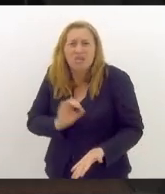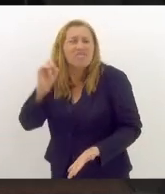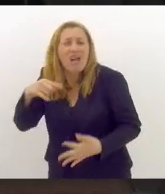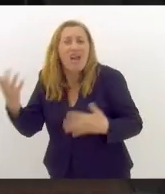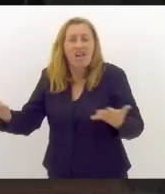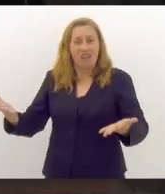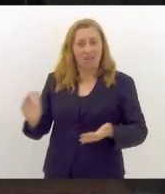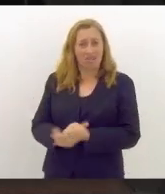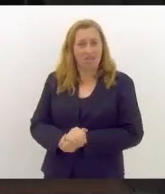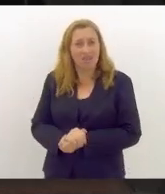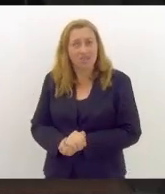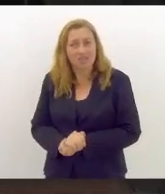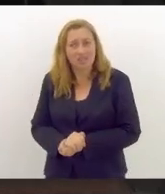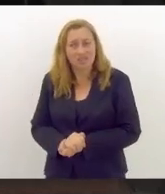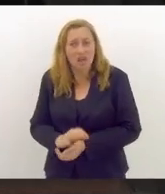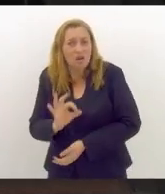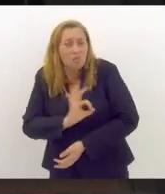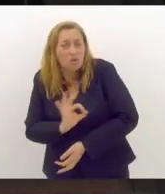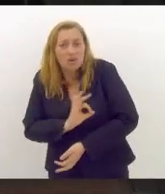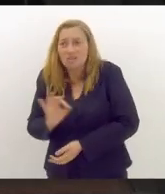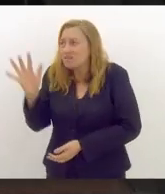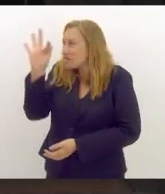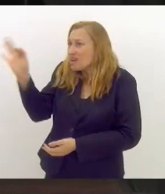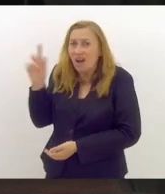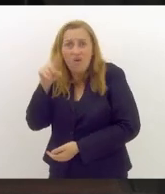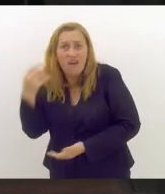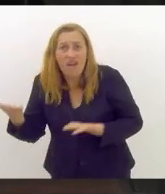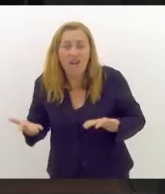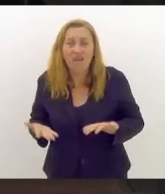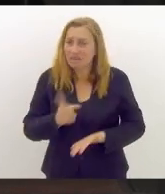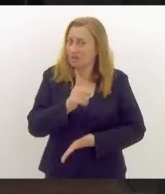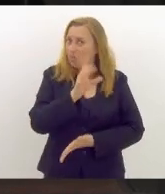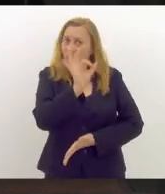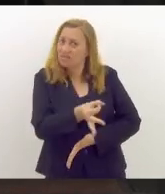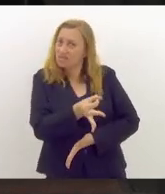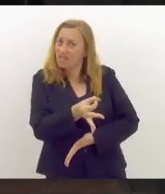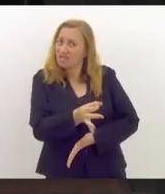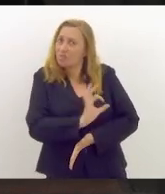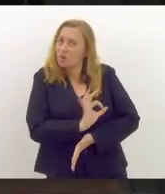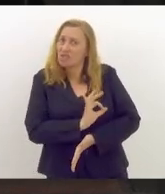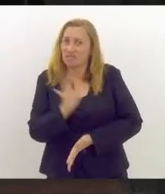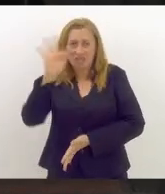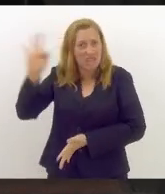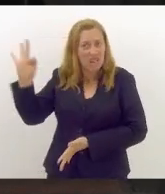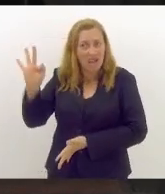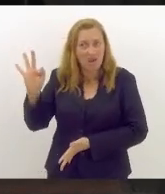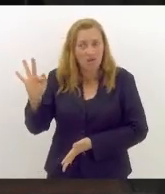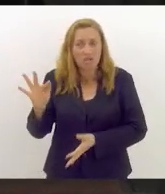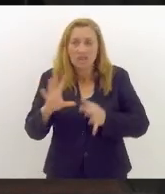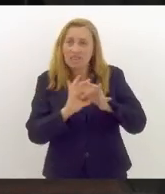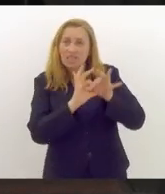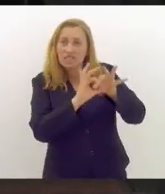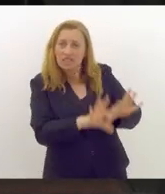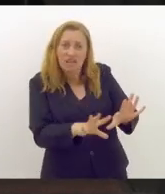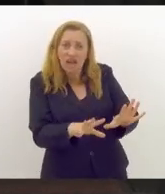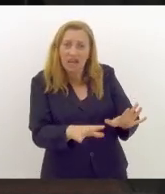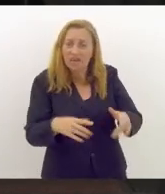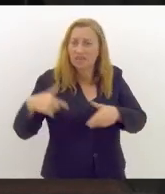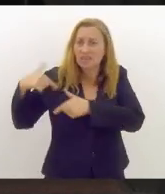essa? Que polícia rodoviária federal é essa? Esta não é, certamente, a polícia rodoviária federal de larga tradição no Brasil.